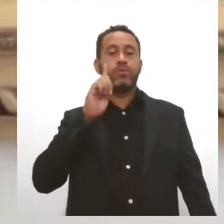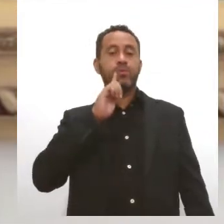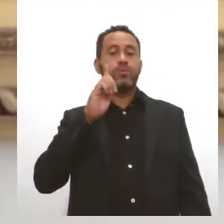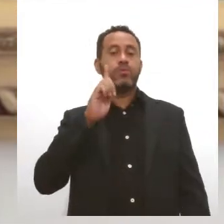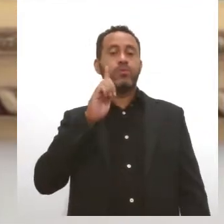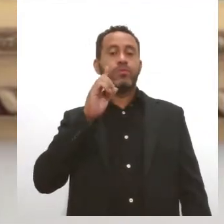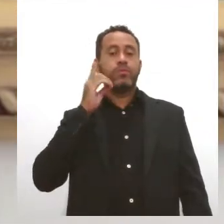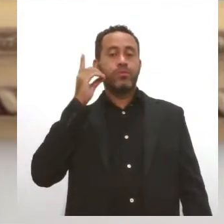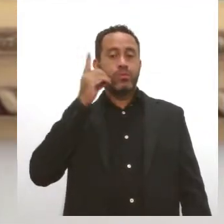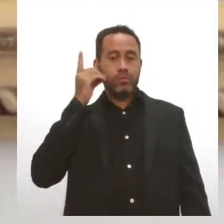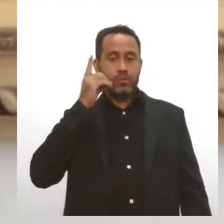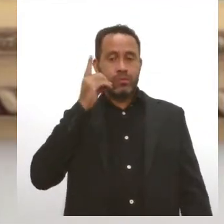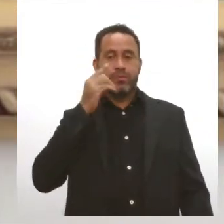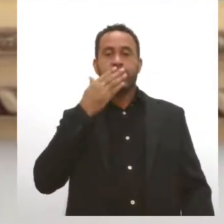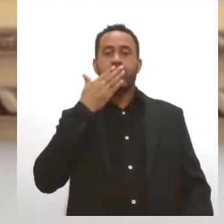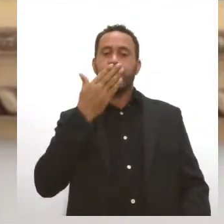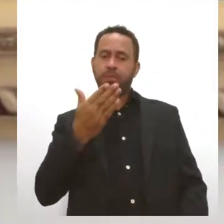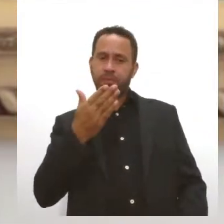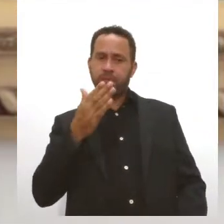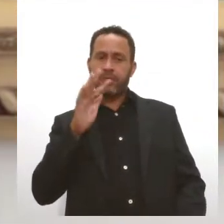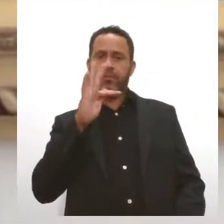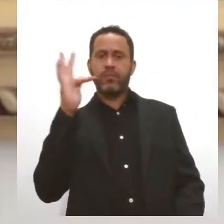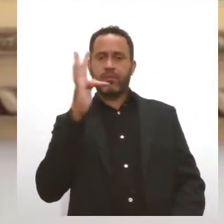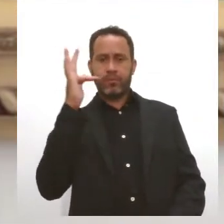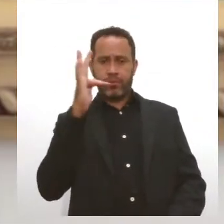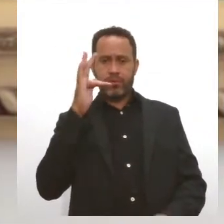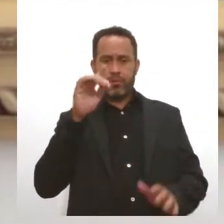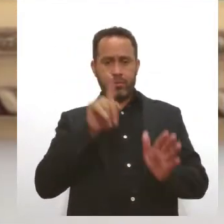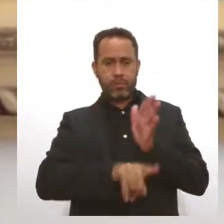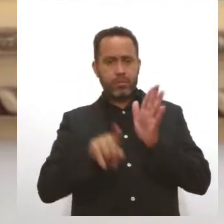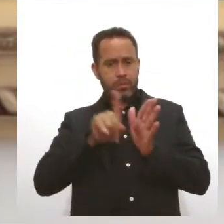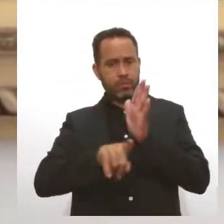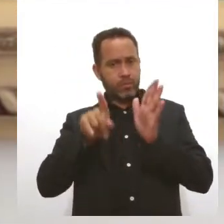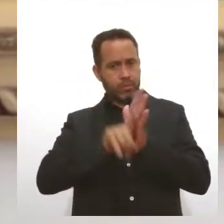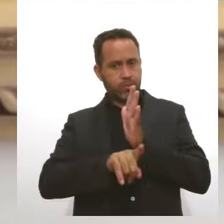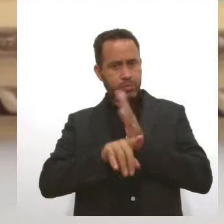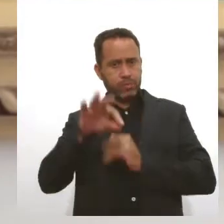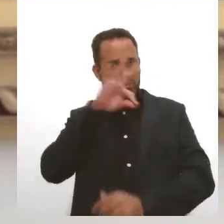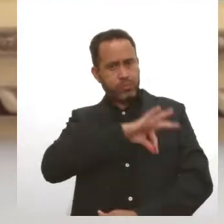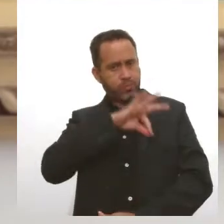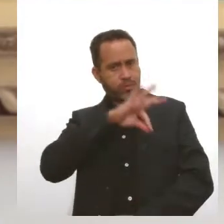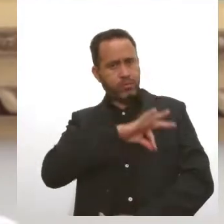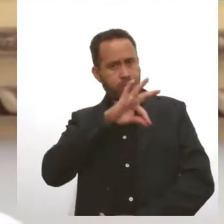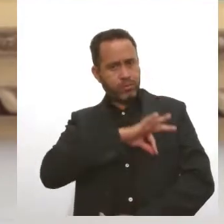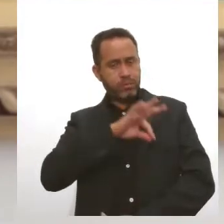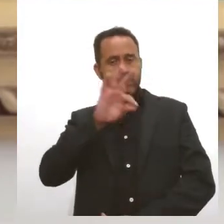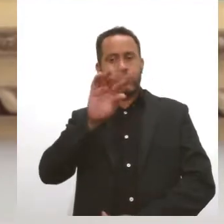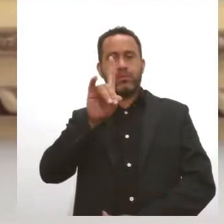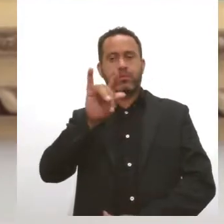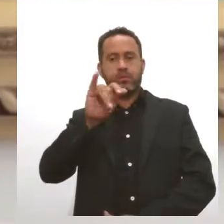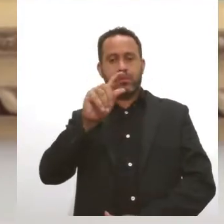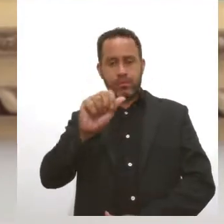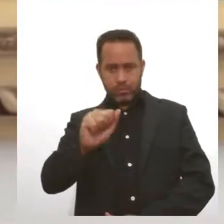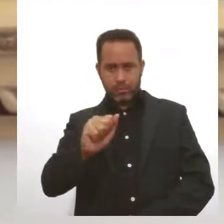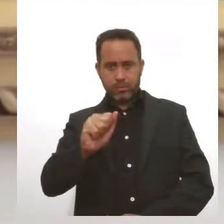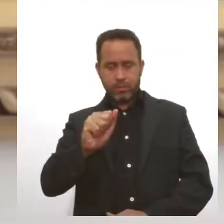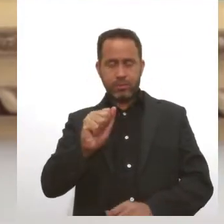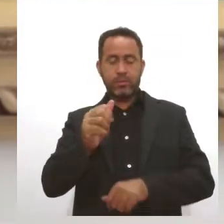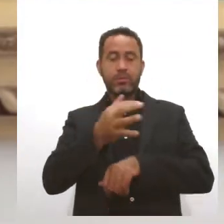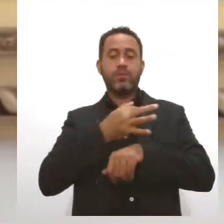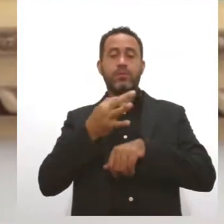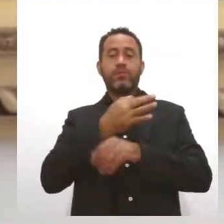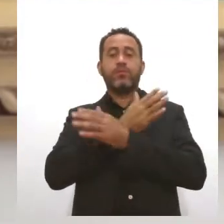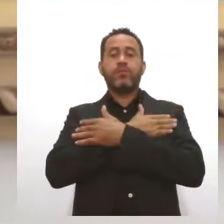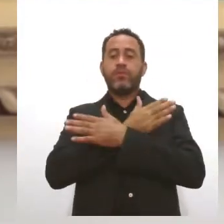informou que pedirá formalmente o desconto em seu subsídio de deputado dos dias que seriam pontos facultativos no Poder